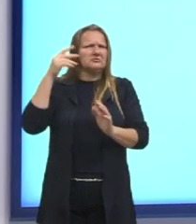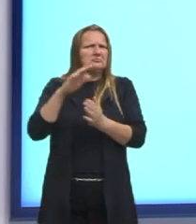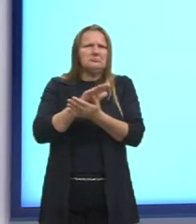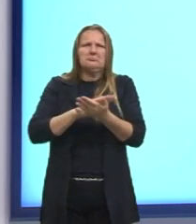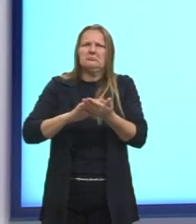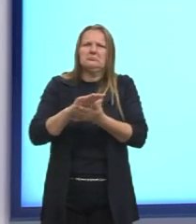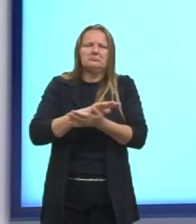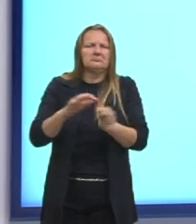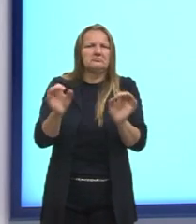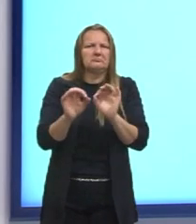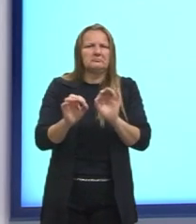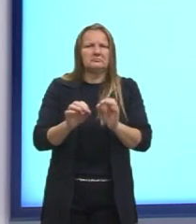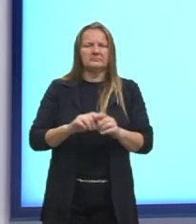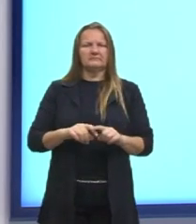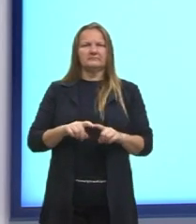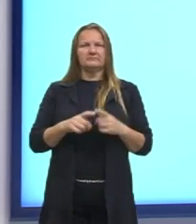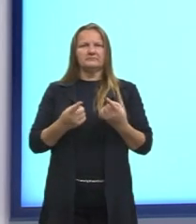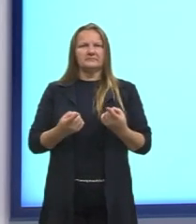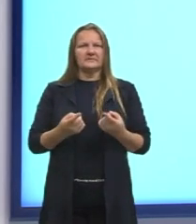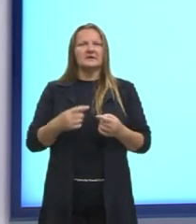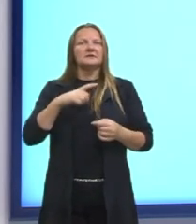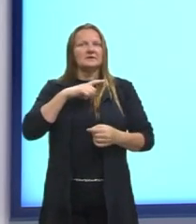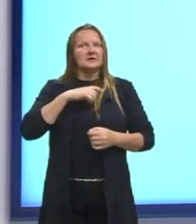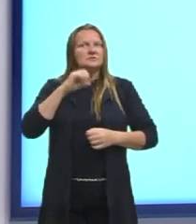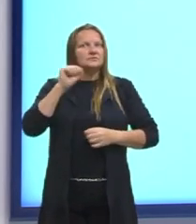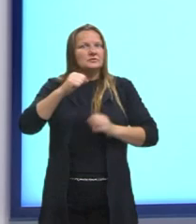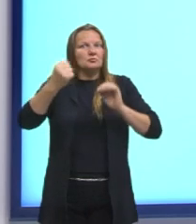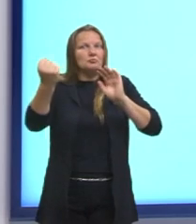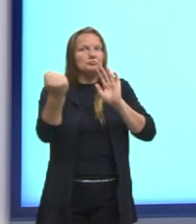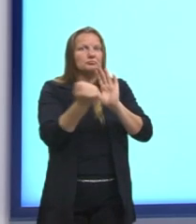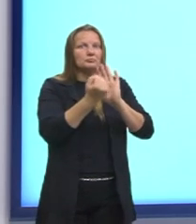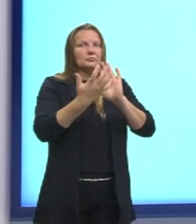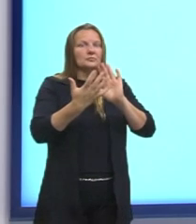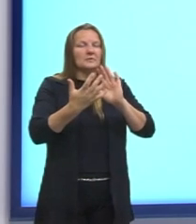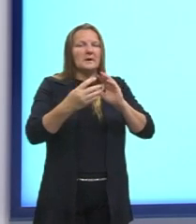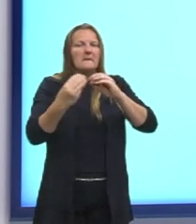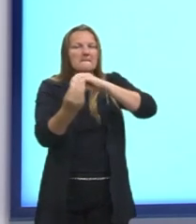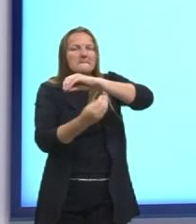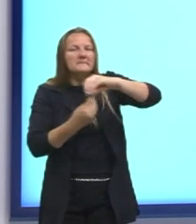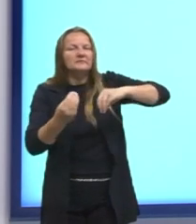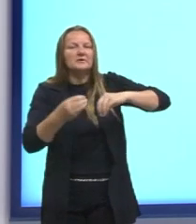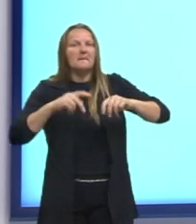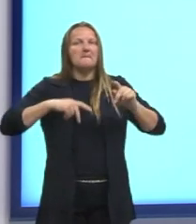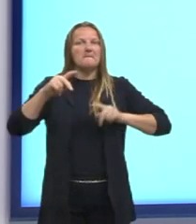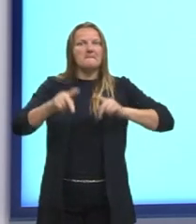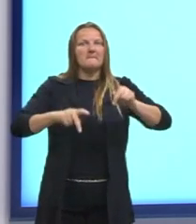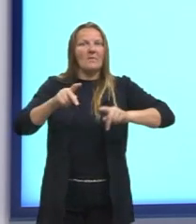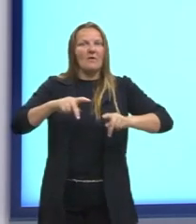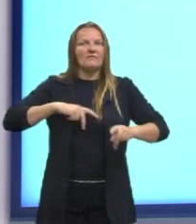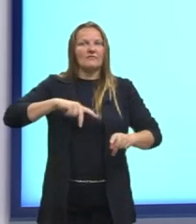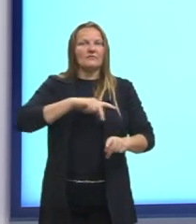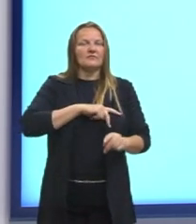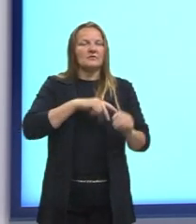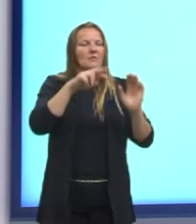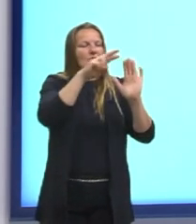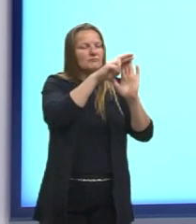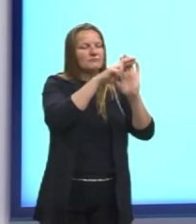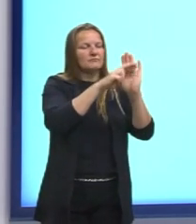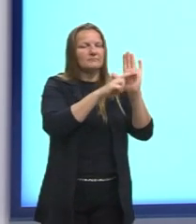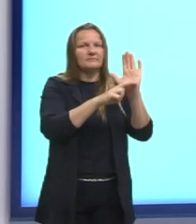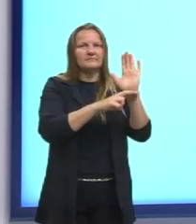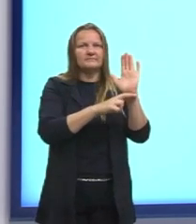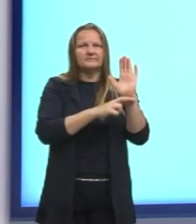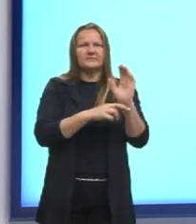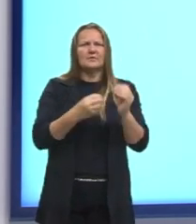apresentado em nenhum momento. Existe, sim, o impacto da questão da mistura de povos. Então, se é uma mistura, é uma receita. O problema da